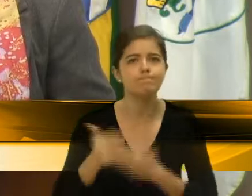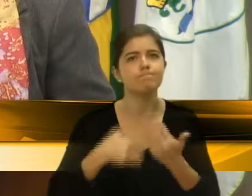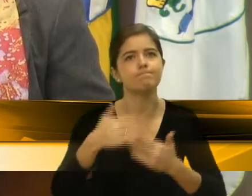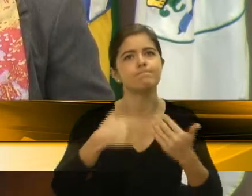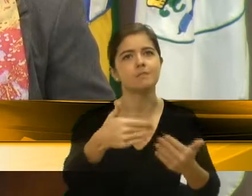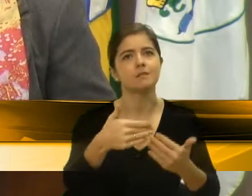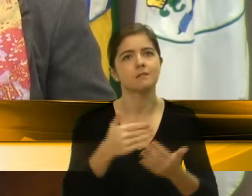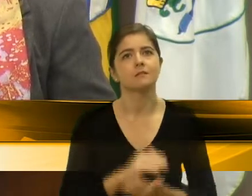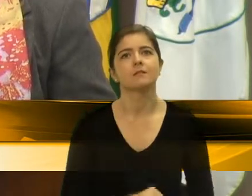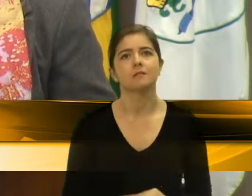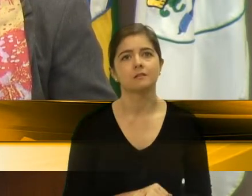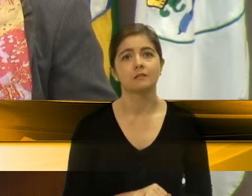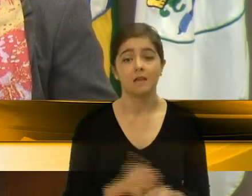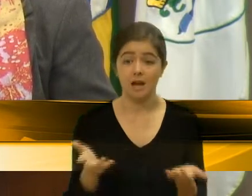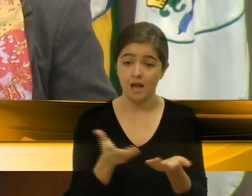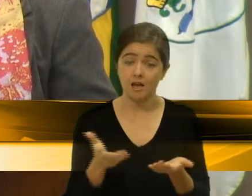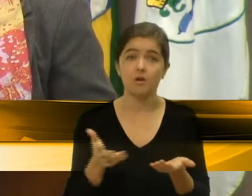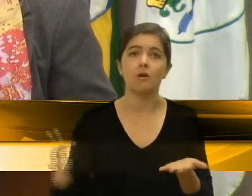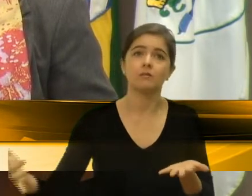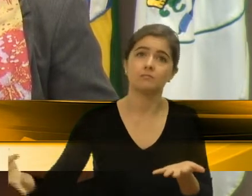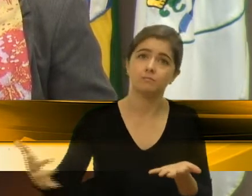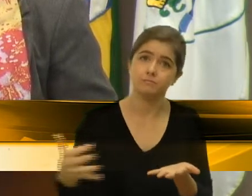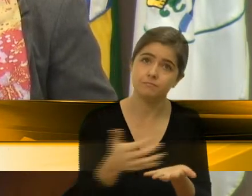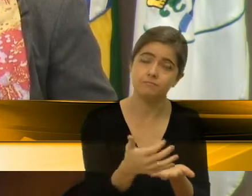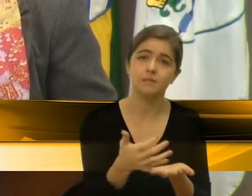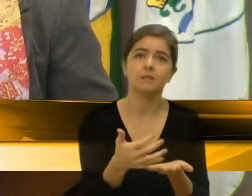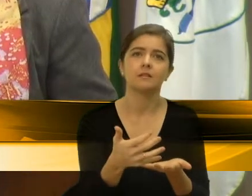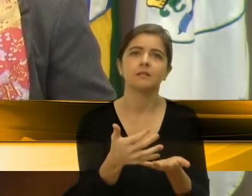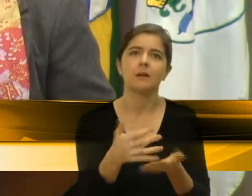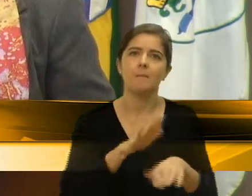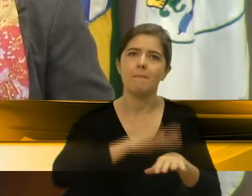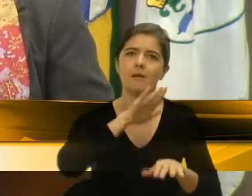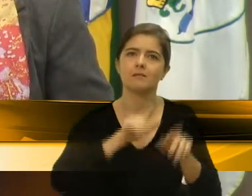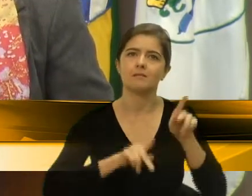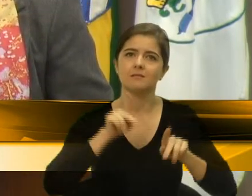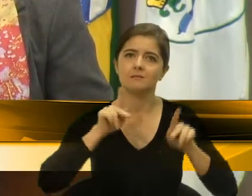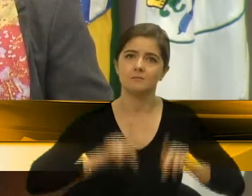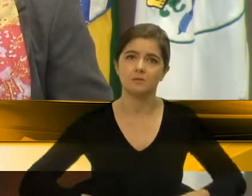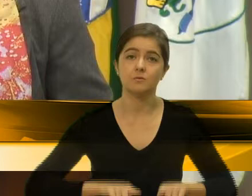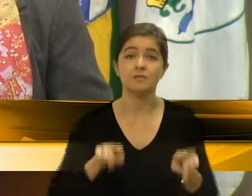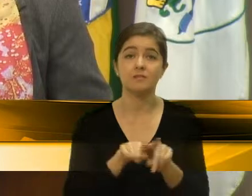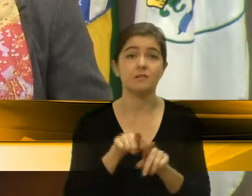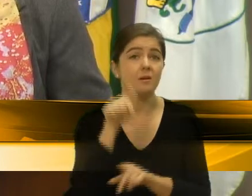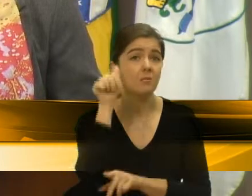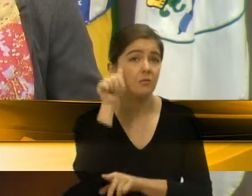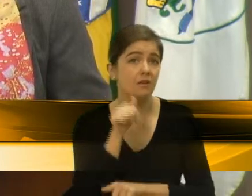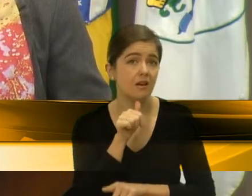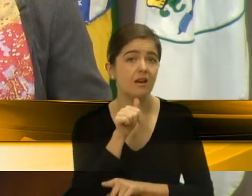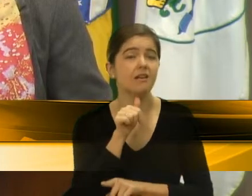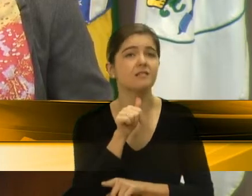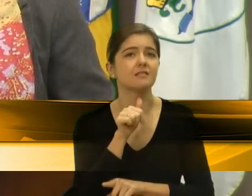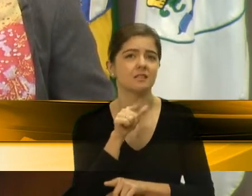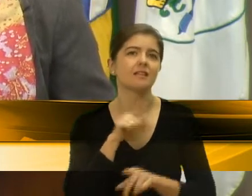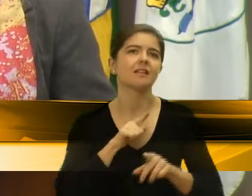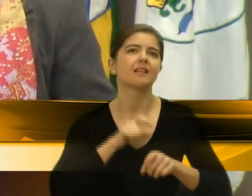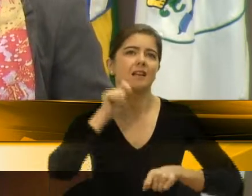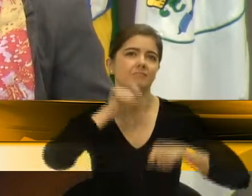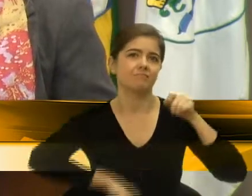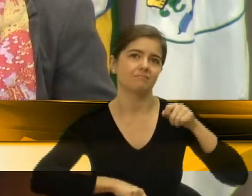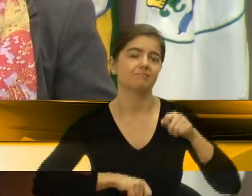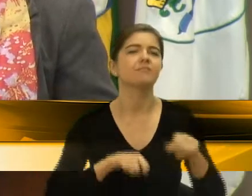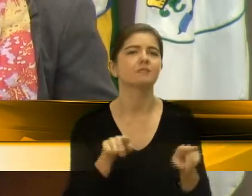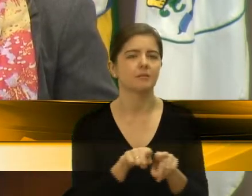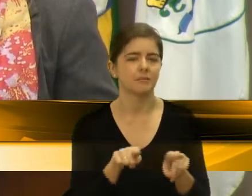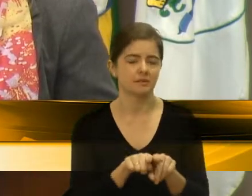incluindo uma outra população que nós detectamos no momento, que foram mulheres vítimas de violência sexual. Ou seja,